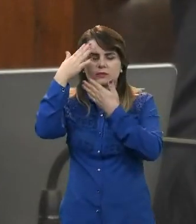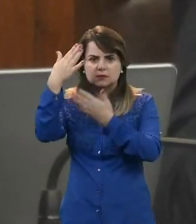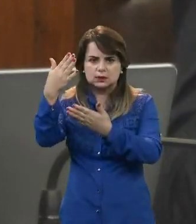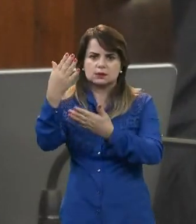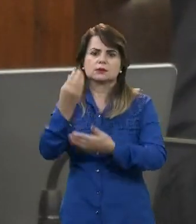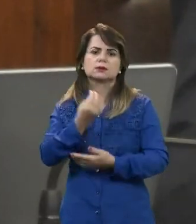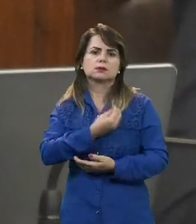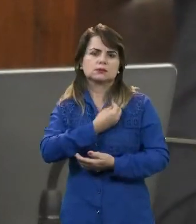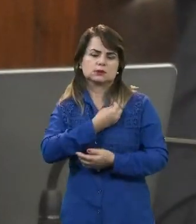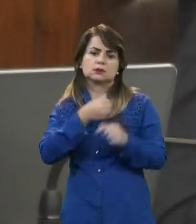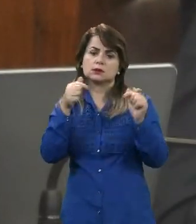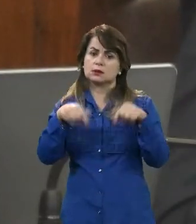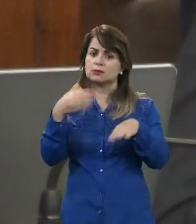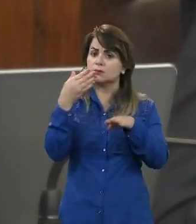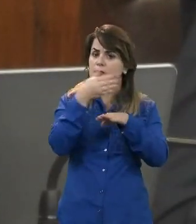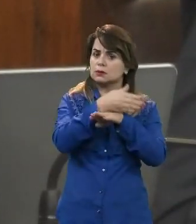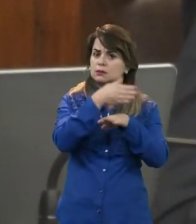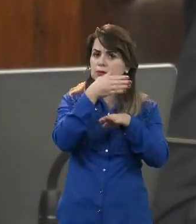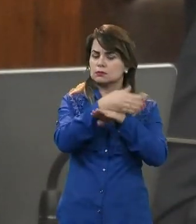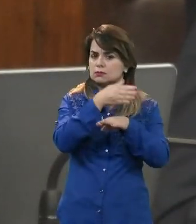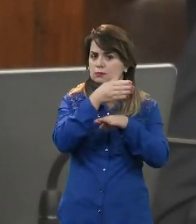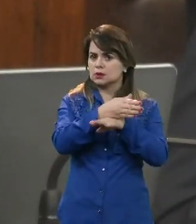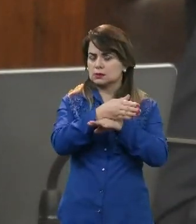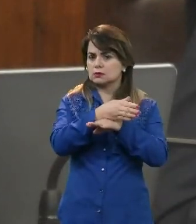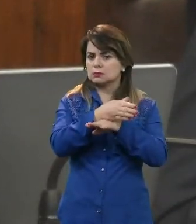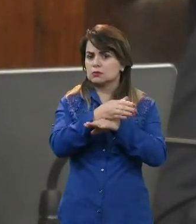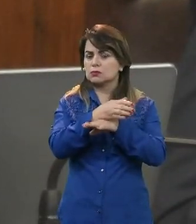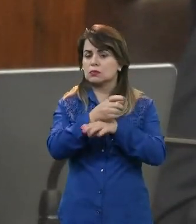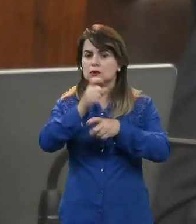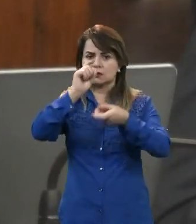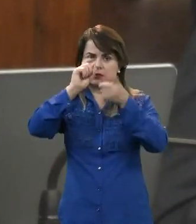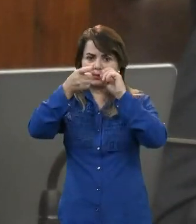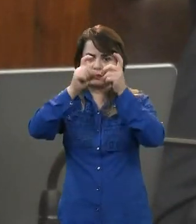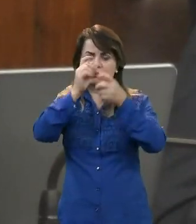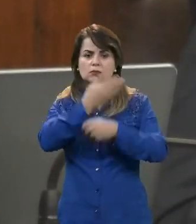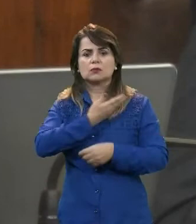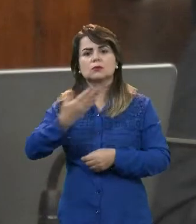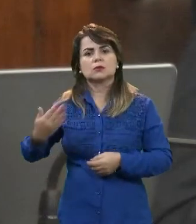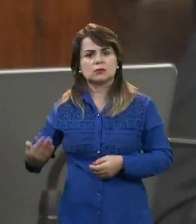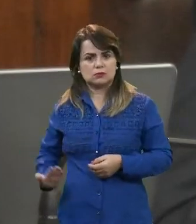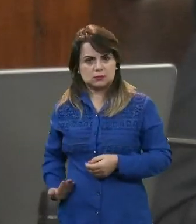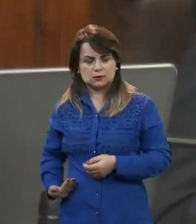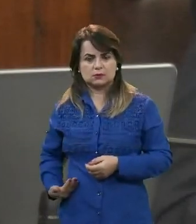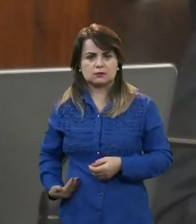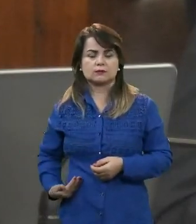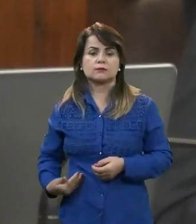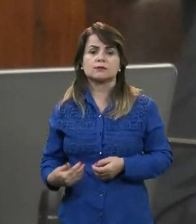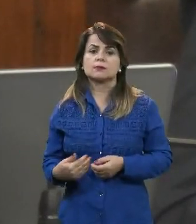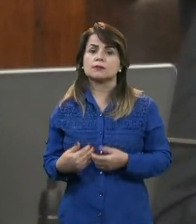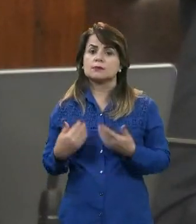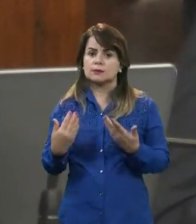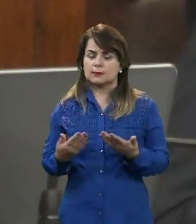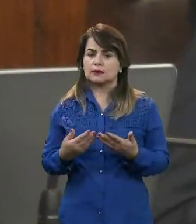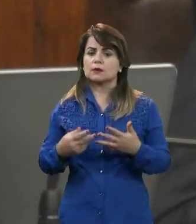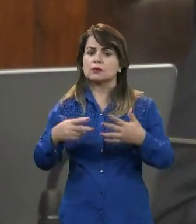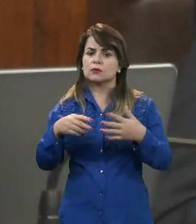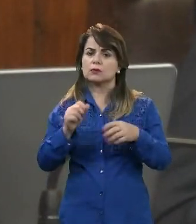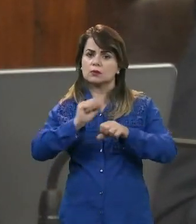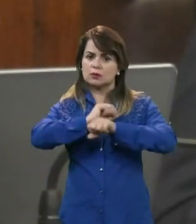aqui participando dessa audiência pública, a convite dessa casa e de forma esclarecedora.